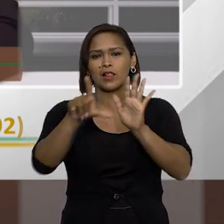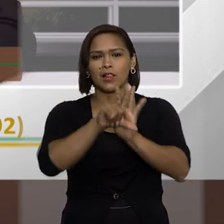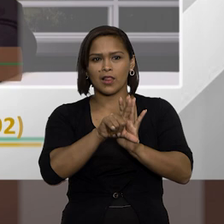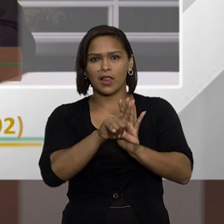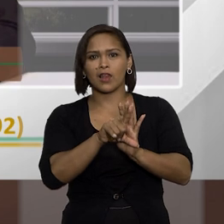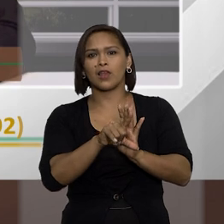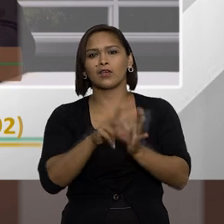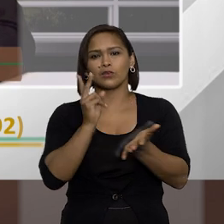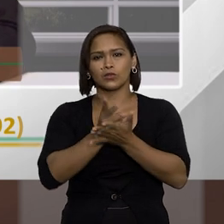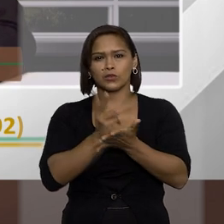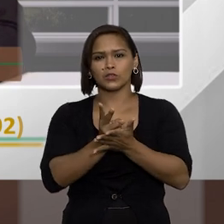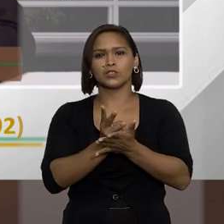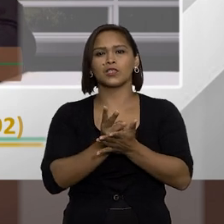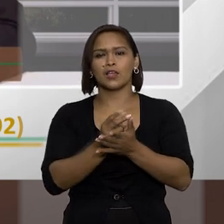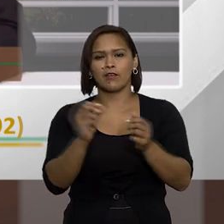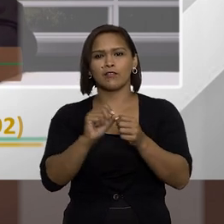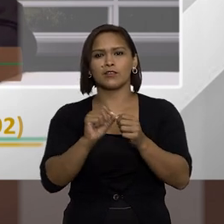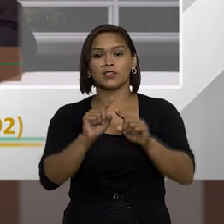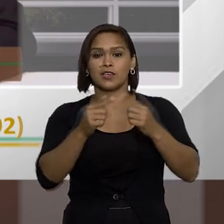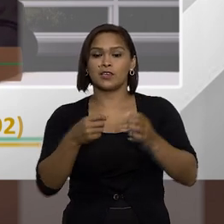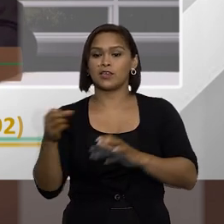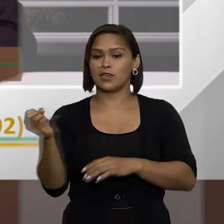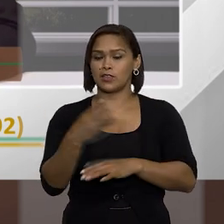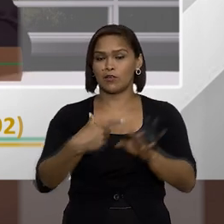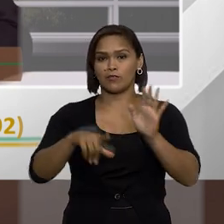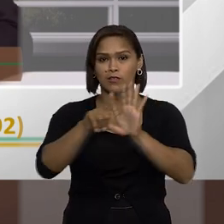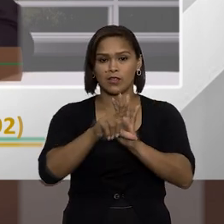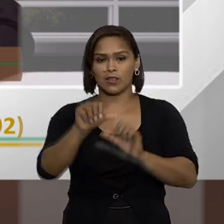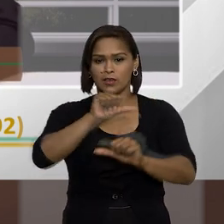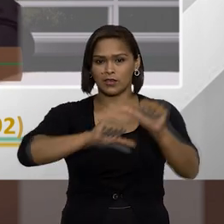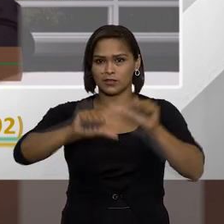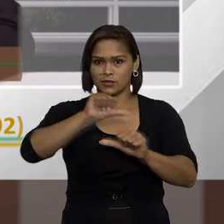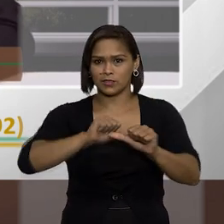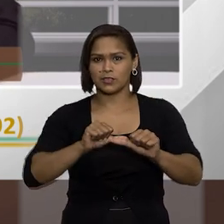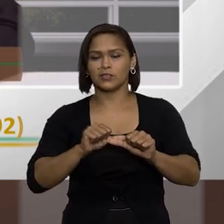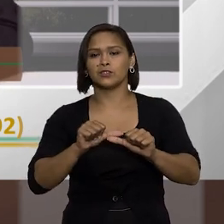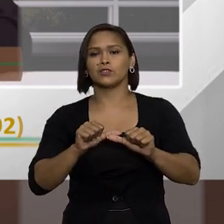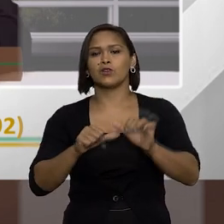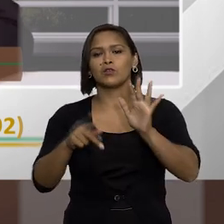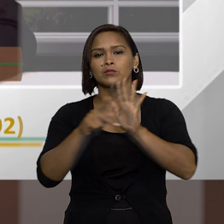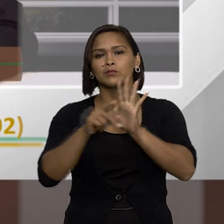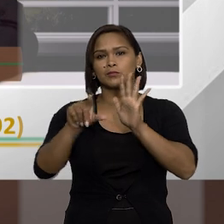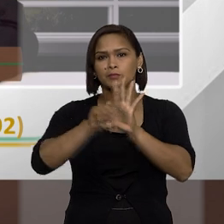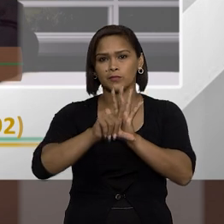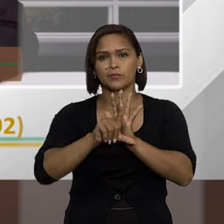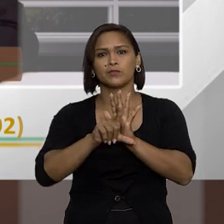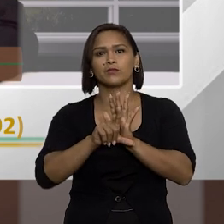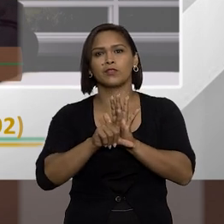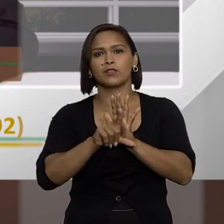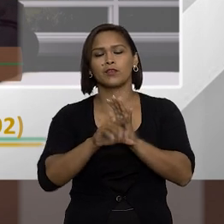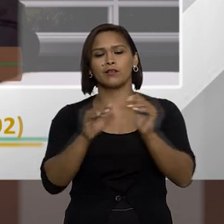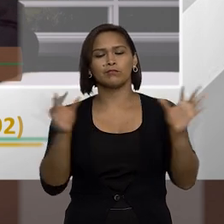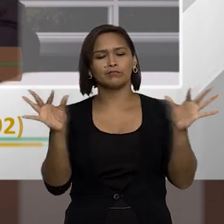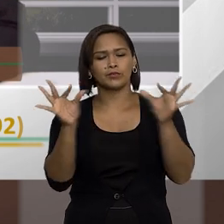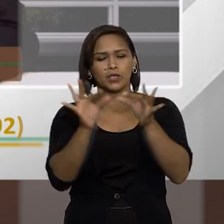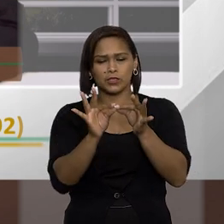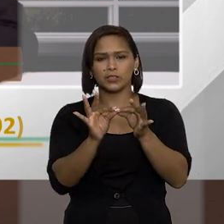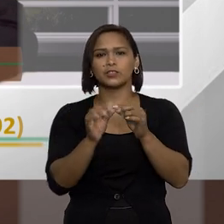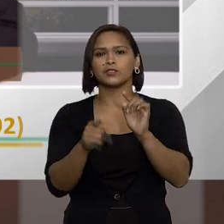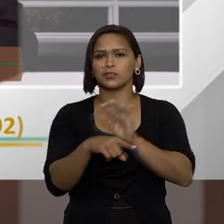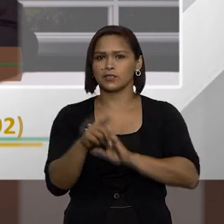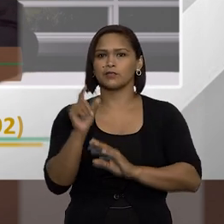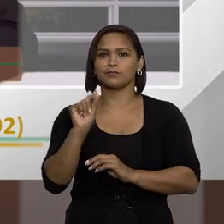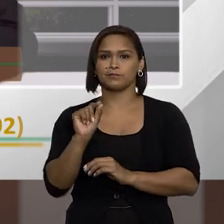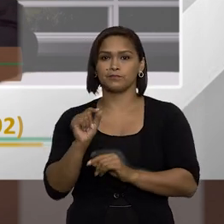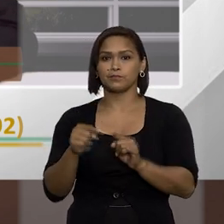lei não perder a sua finalidade e a lei nova essas alterações novas com esse projeto de lei ele restringiria bastante